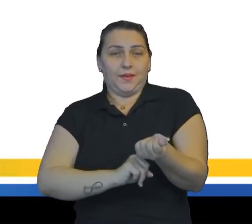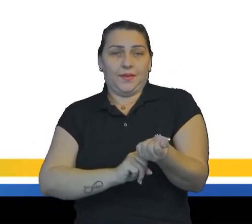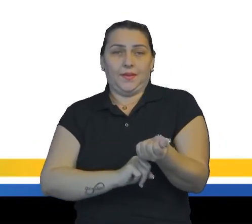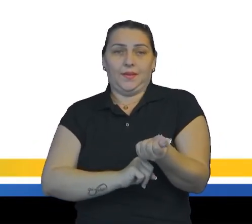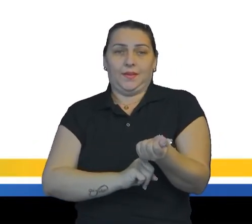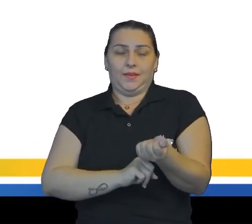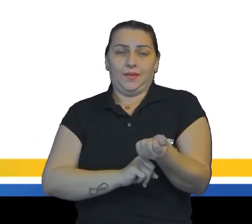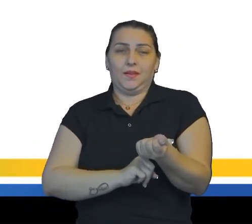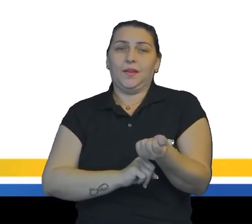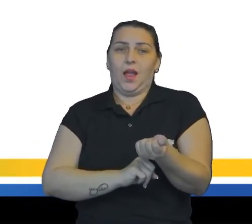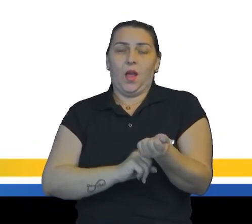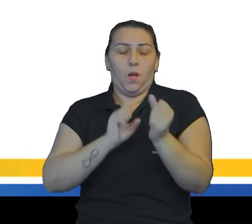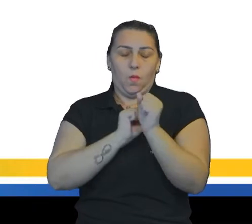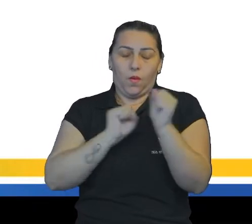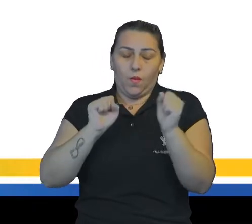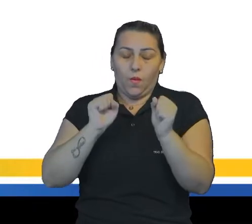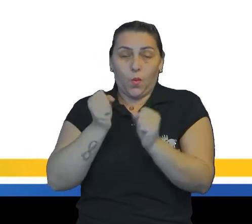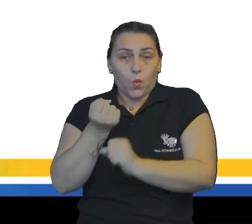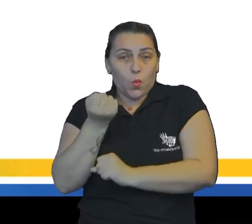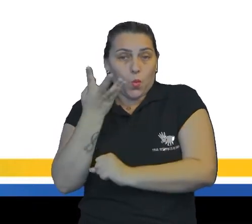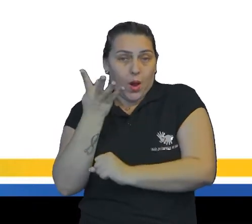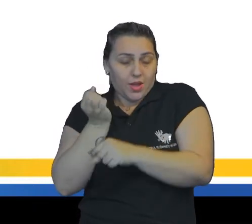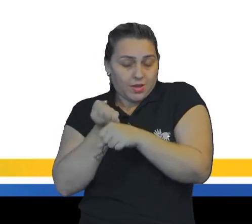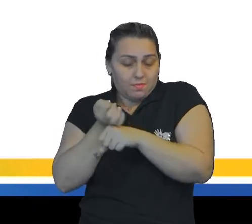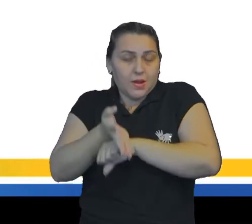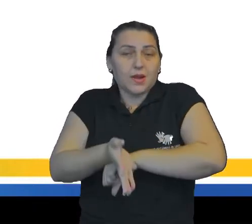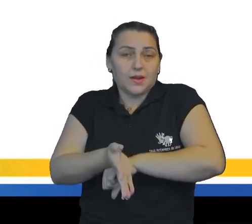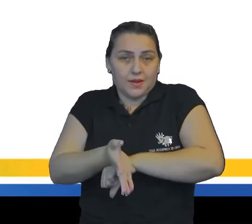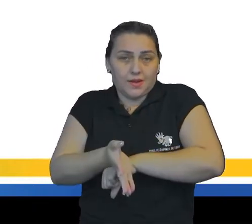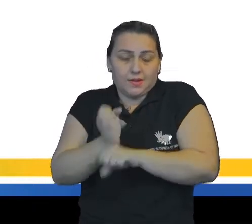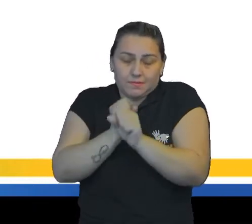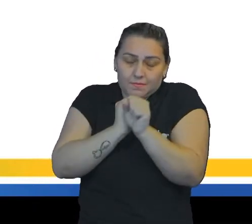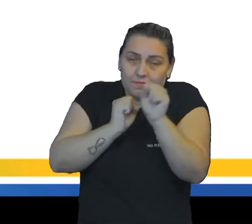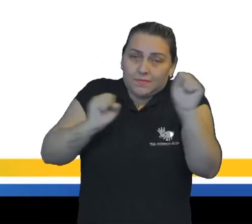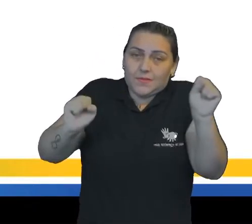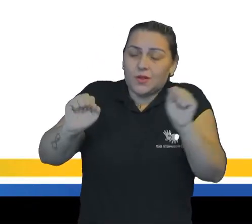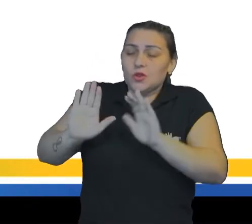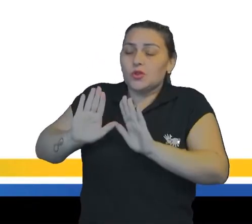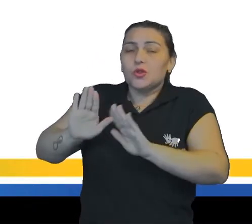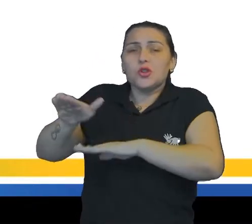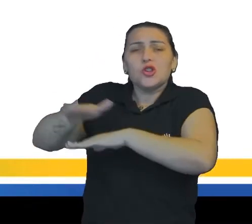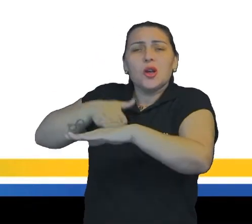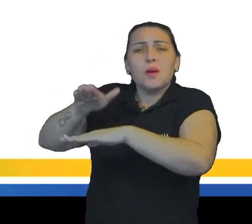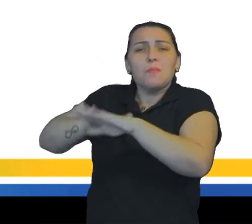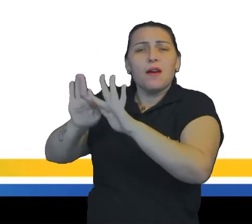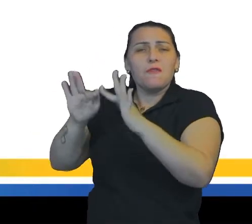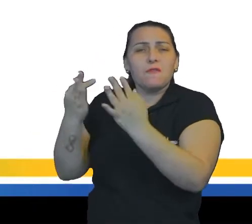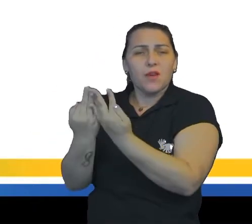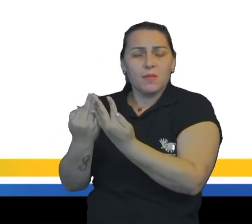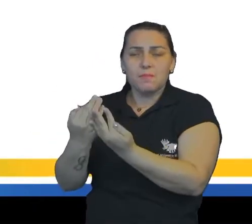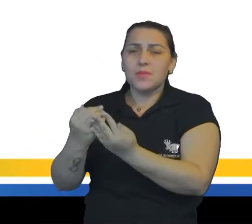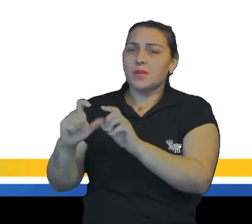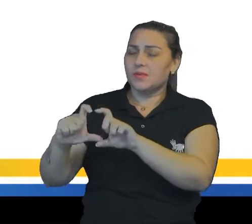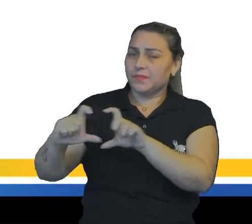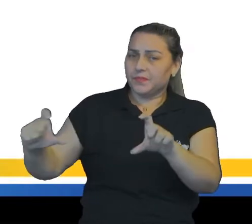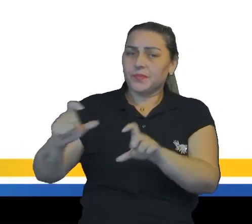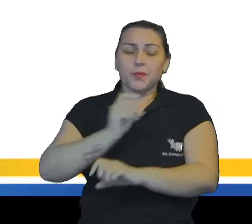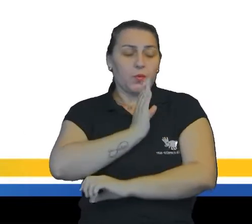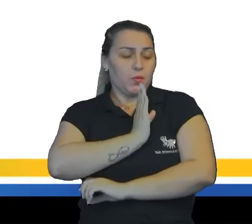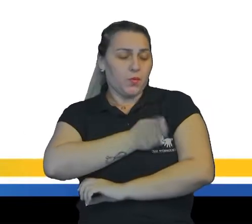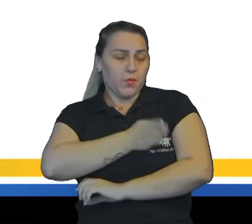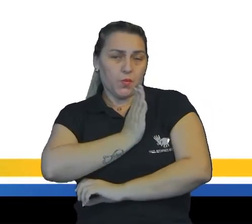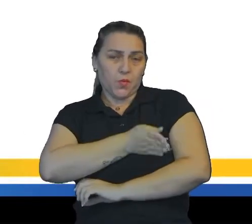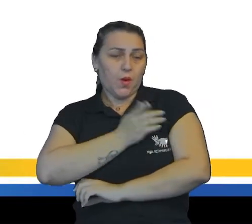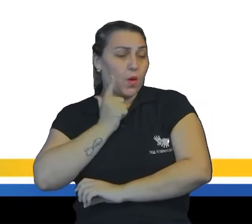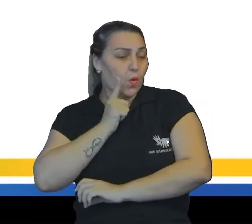alvoroço. Eu acordava às quatro e pouco da madrugada e despertava o resto da família. No trecho, O coração se